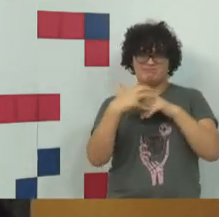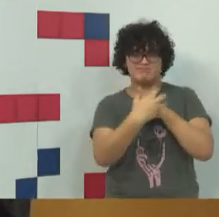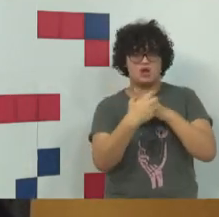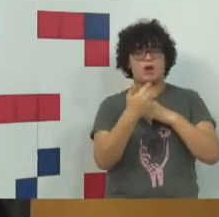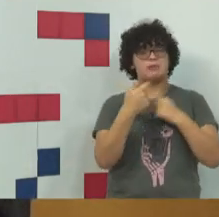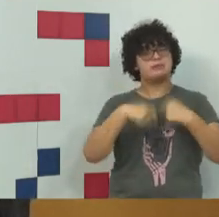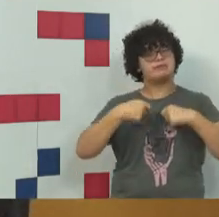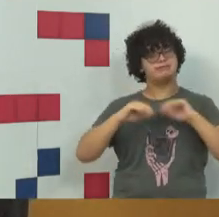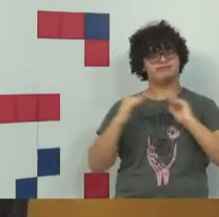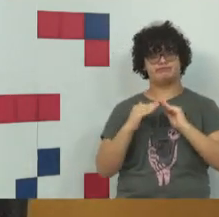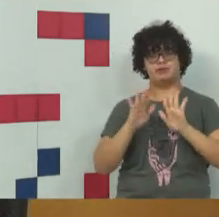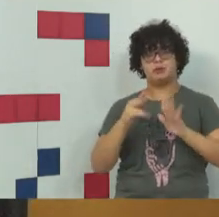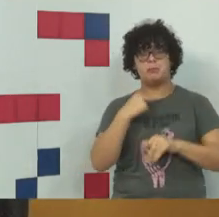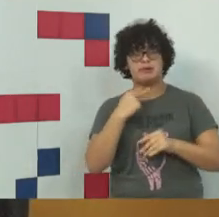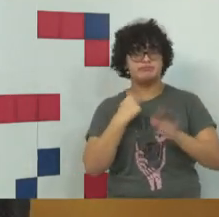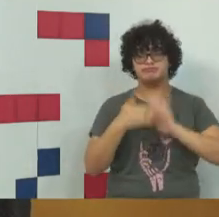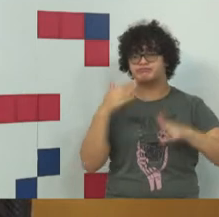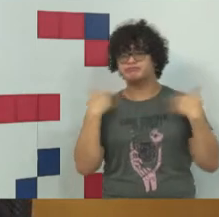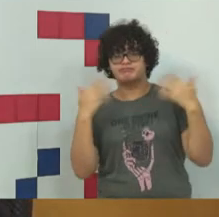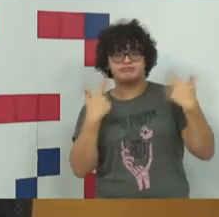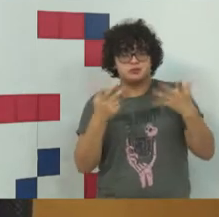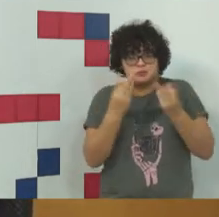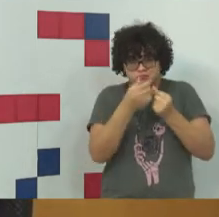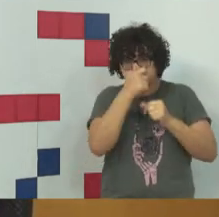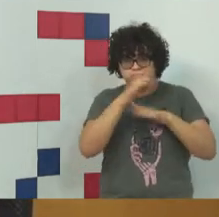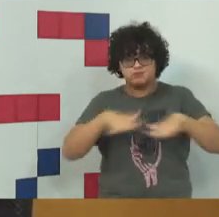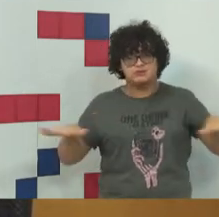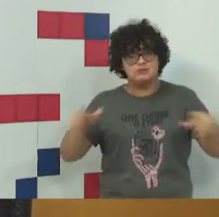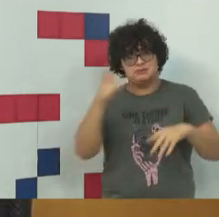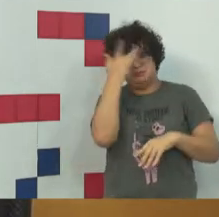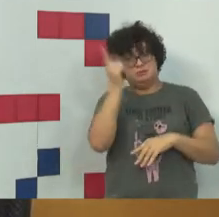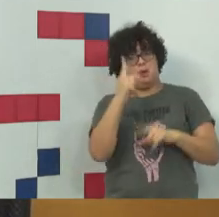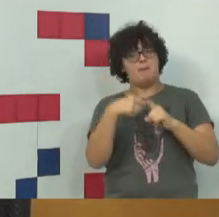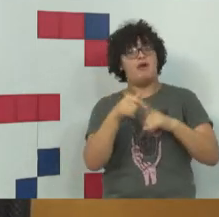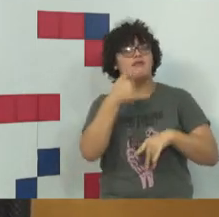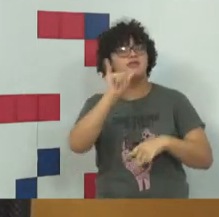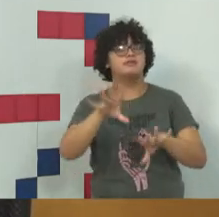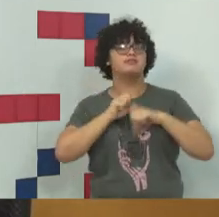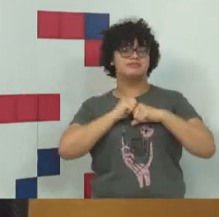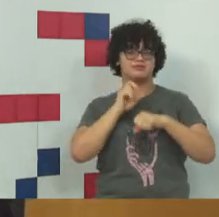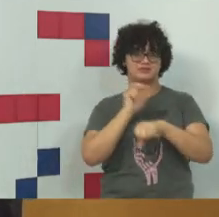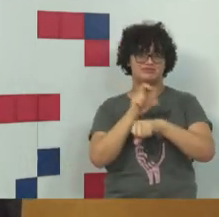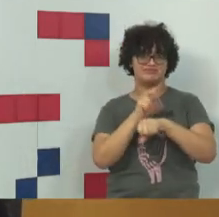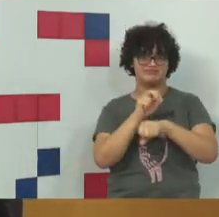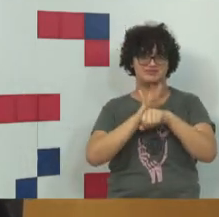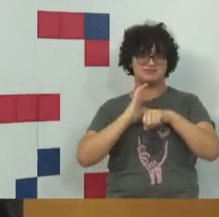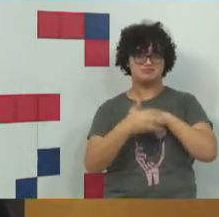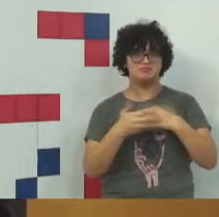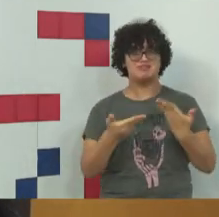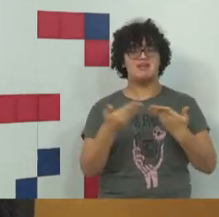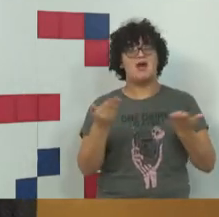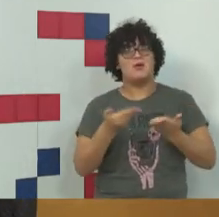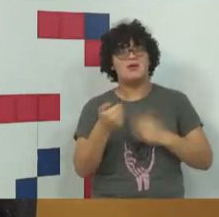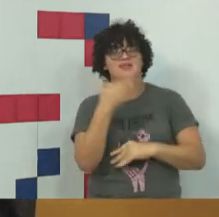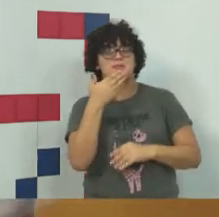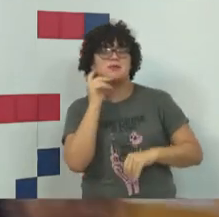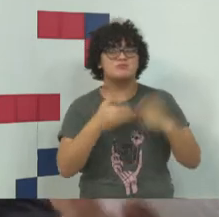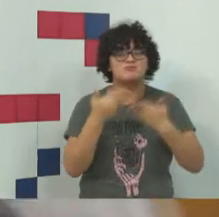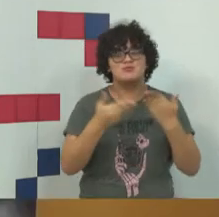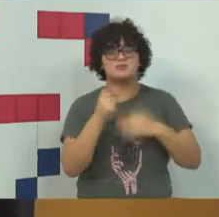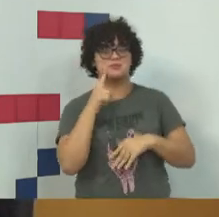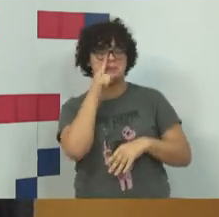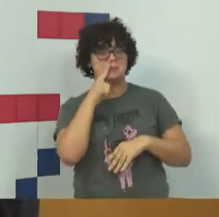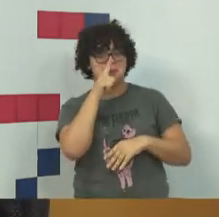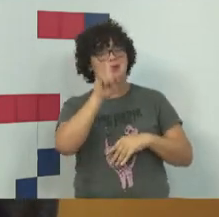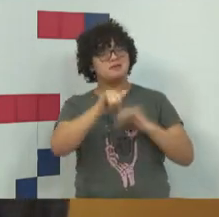nós, seres humanos, estamos muito mais propensos a sermos vítimas de um crime digital. E eu já vou